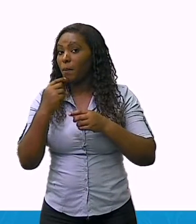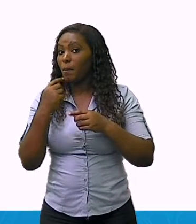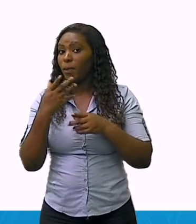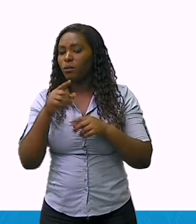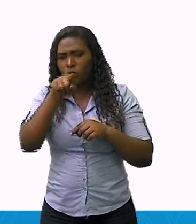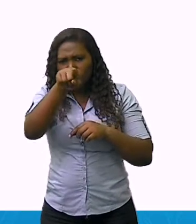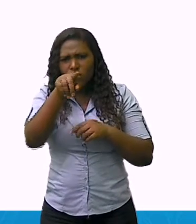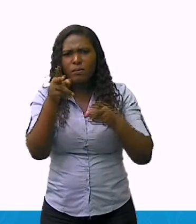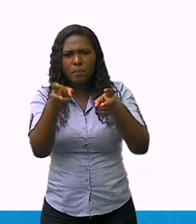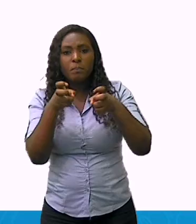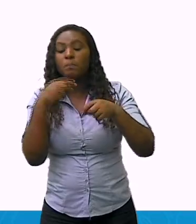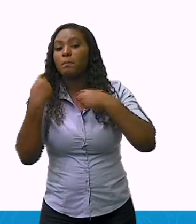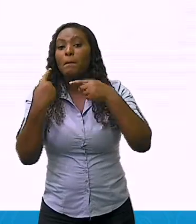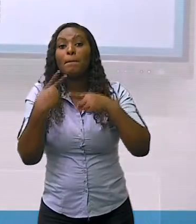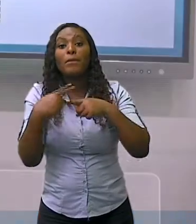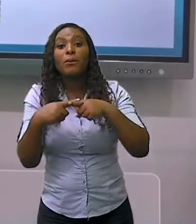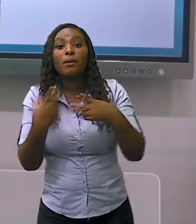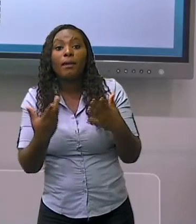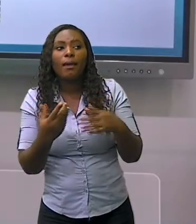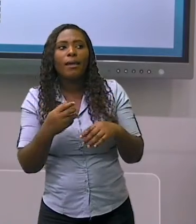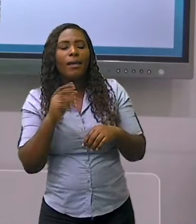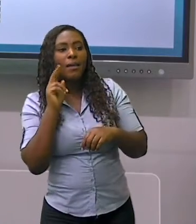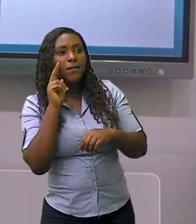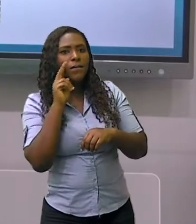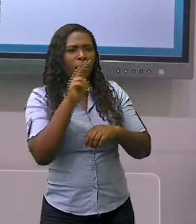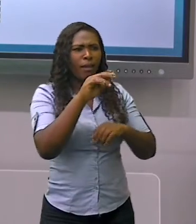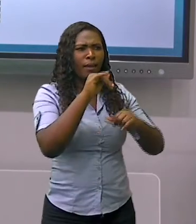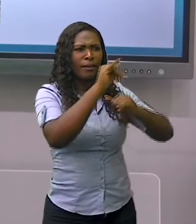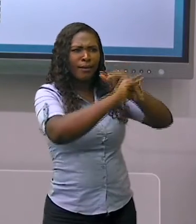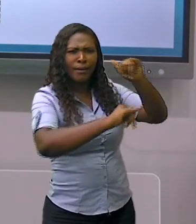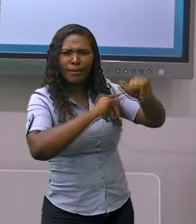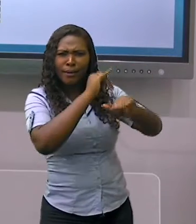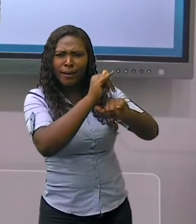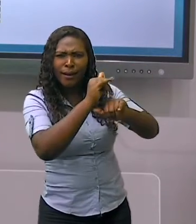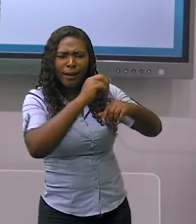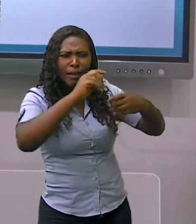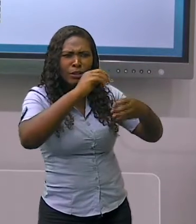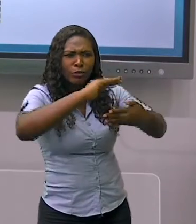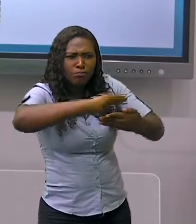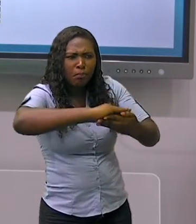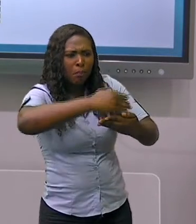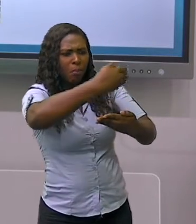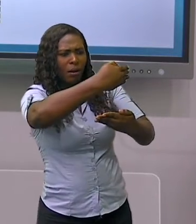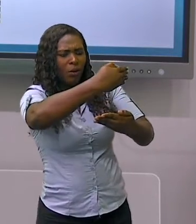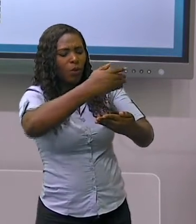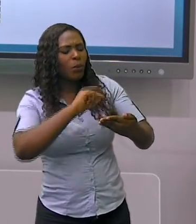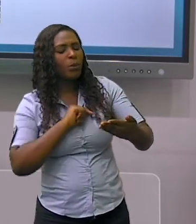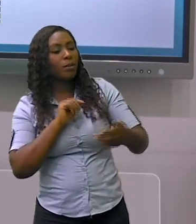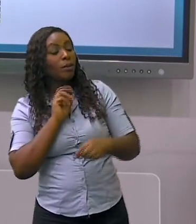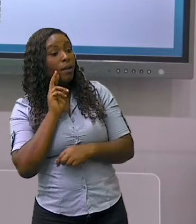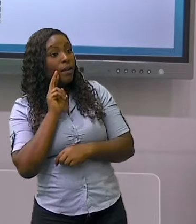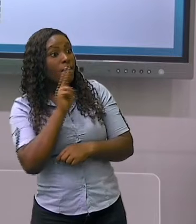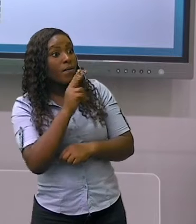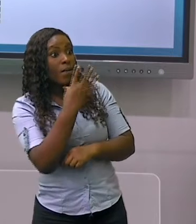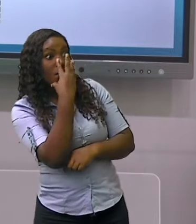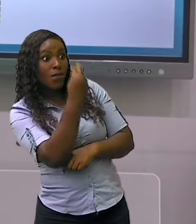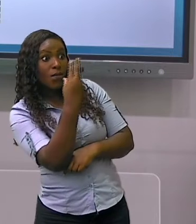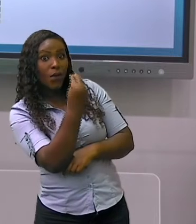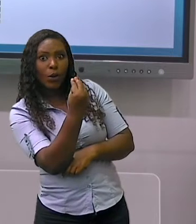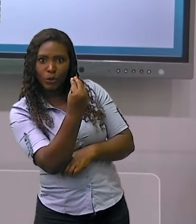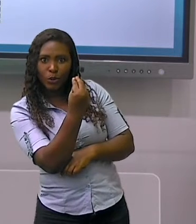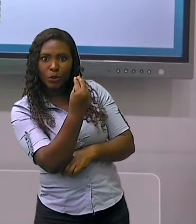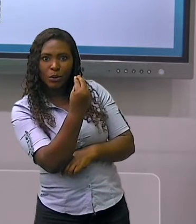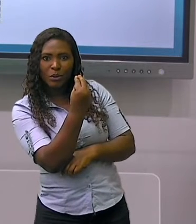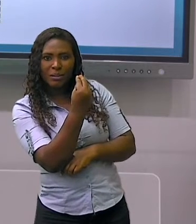que são fontes históricas muito valiosas. Busque depois alguns registros em fotografias antigas